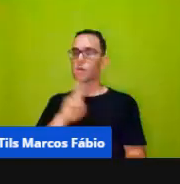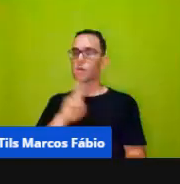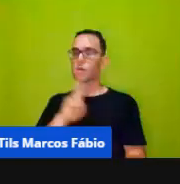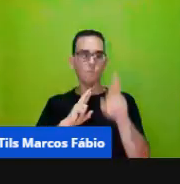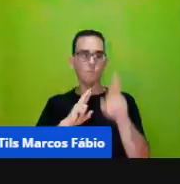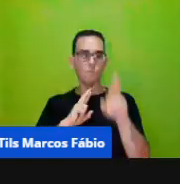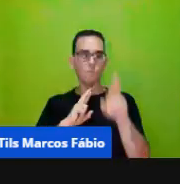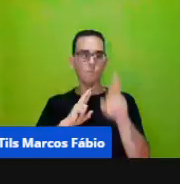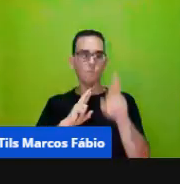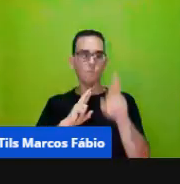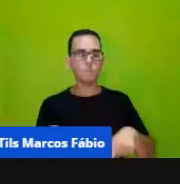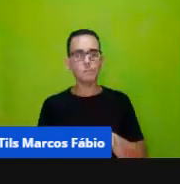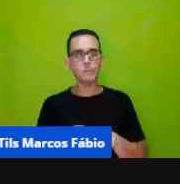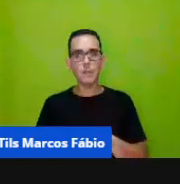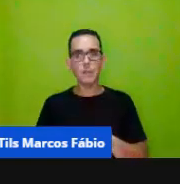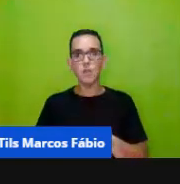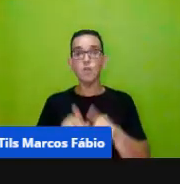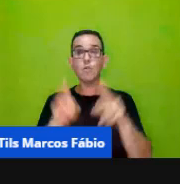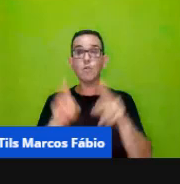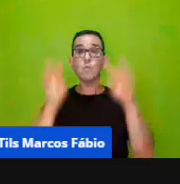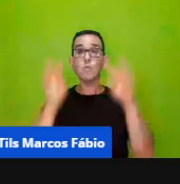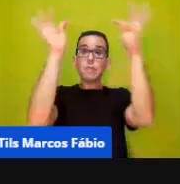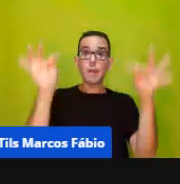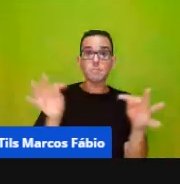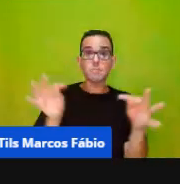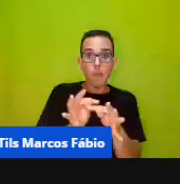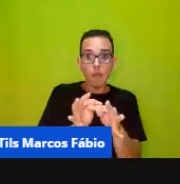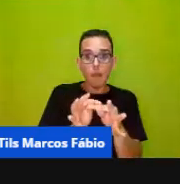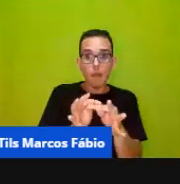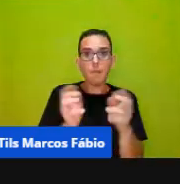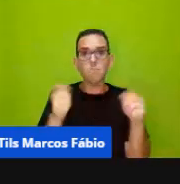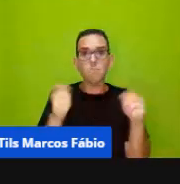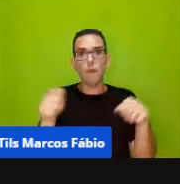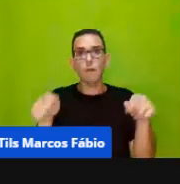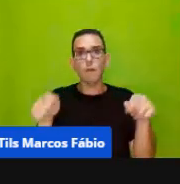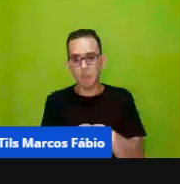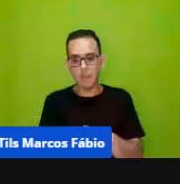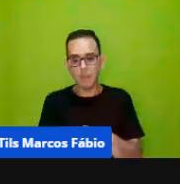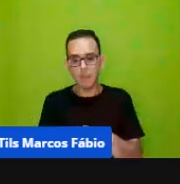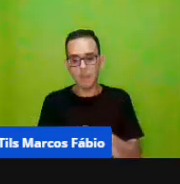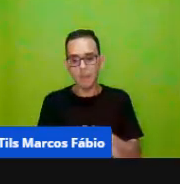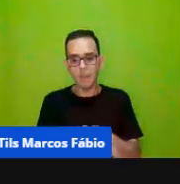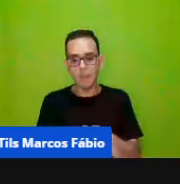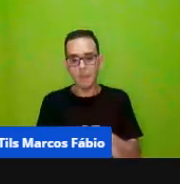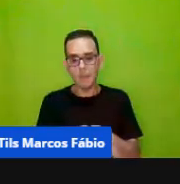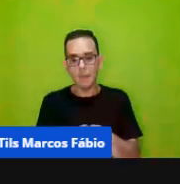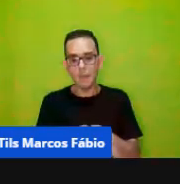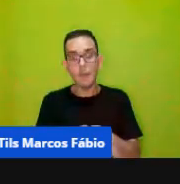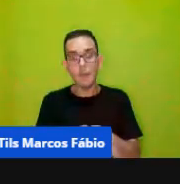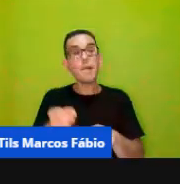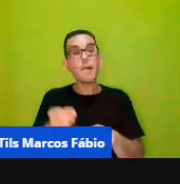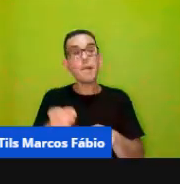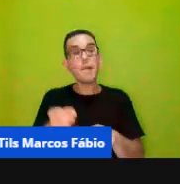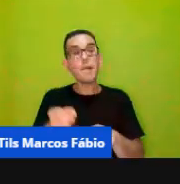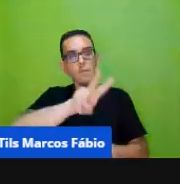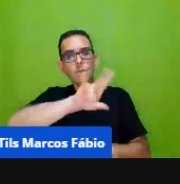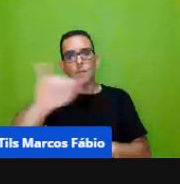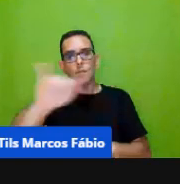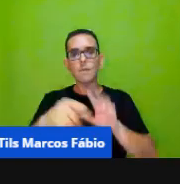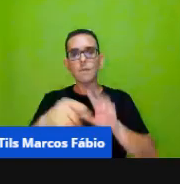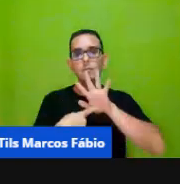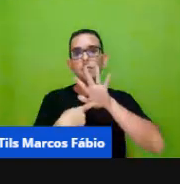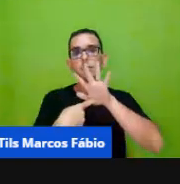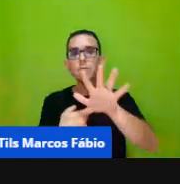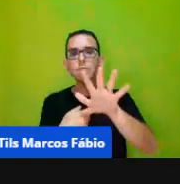quadro uma tabela como a gente já conversou eu posso propor que eles expressem tentem fazer a